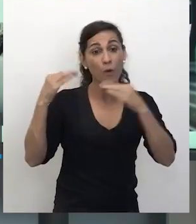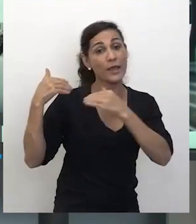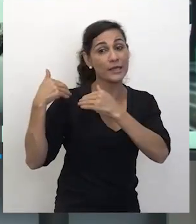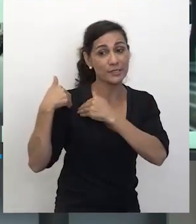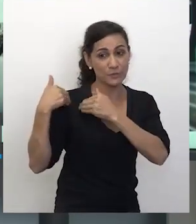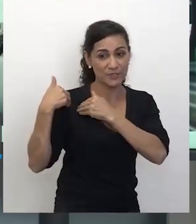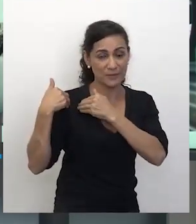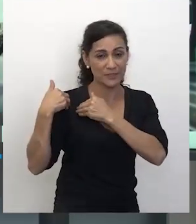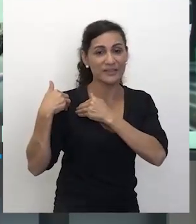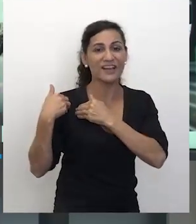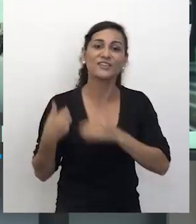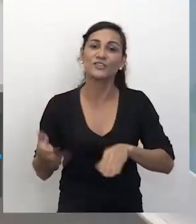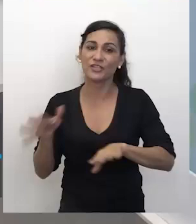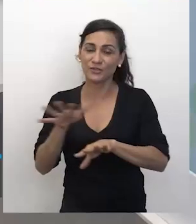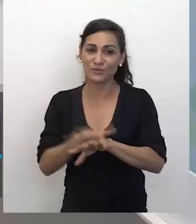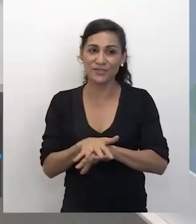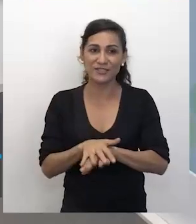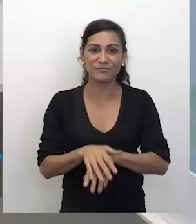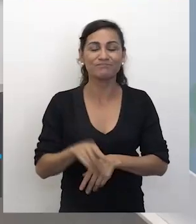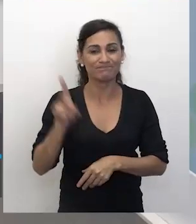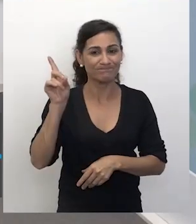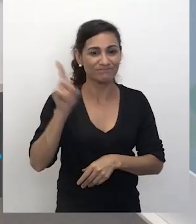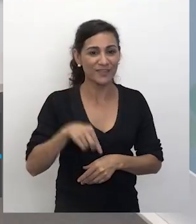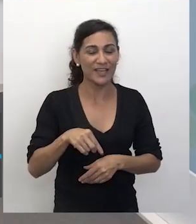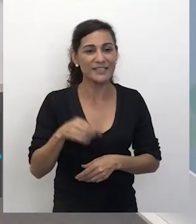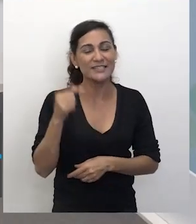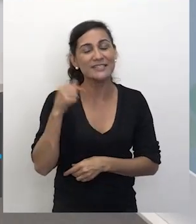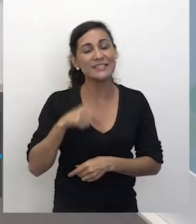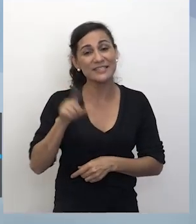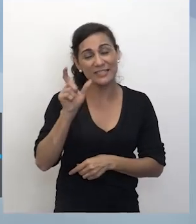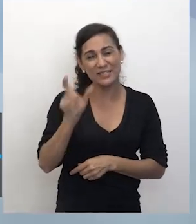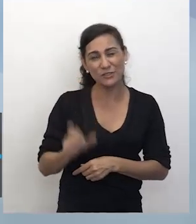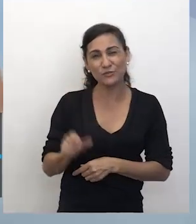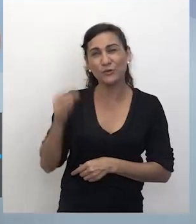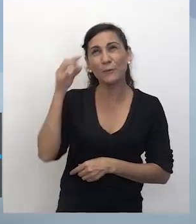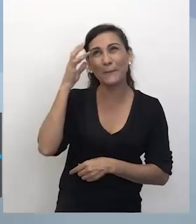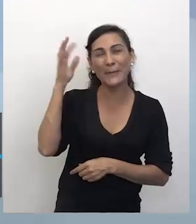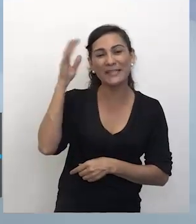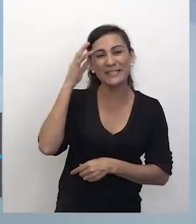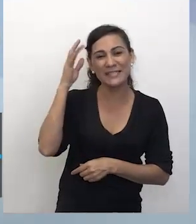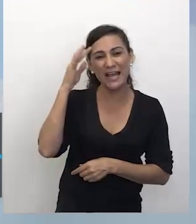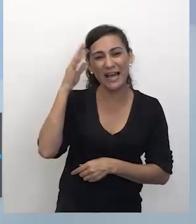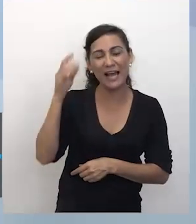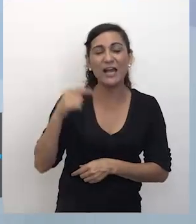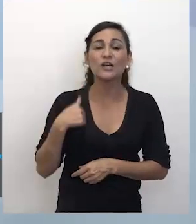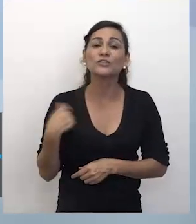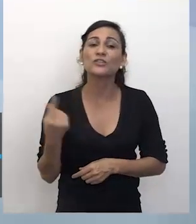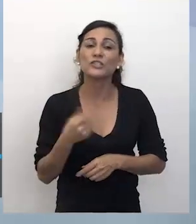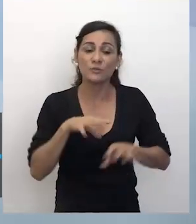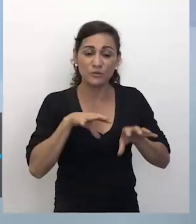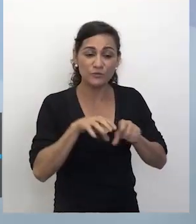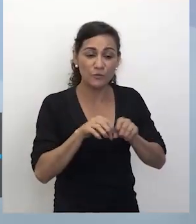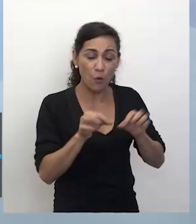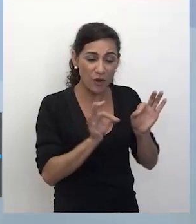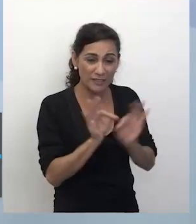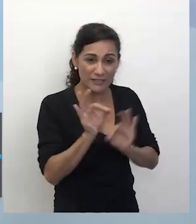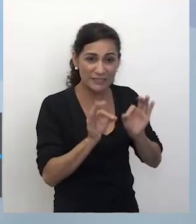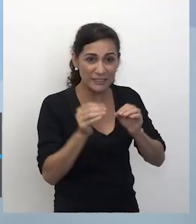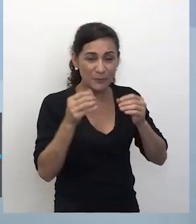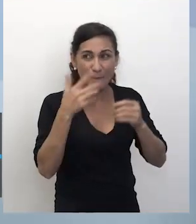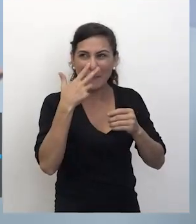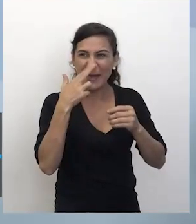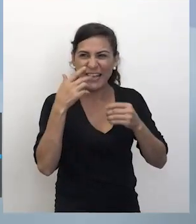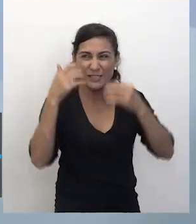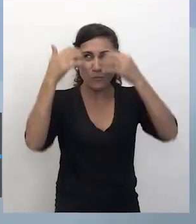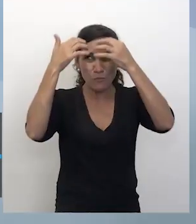inclusiva. Não é isso, Fabi? Exato, né? Se a gente for pensar, a gente já vem falando isso há um tempo, nós somos formados por um quebra-cabeça, né? E quebra